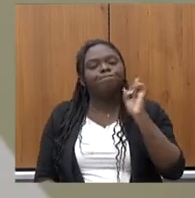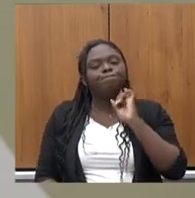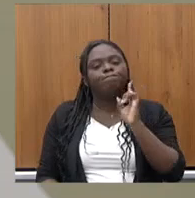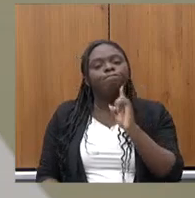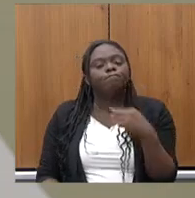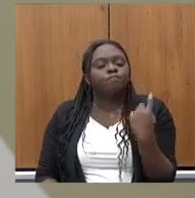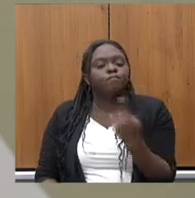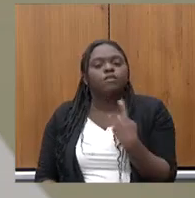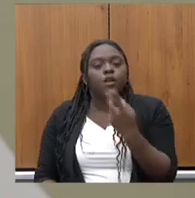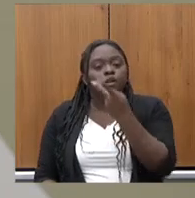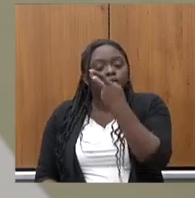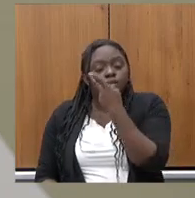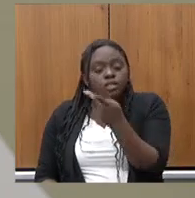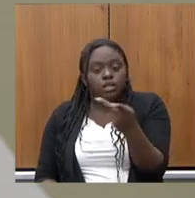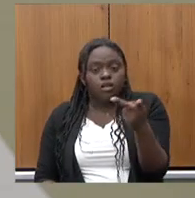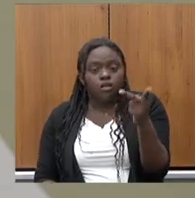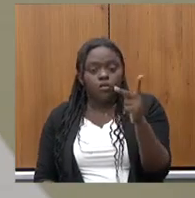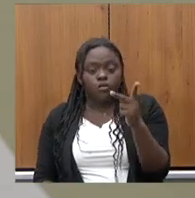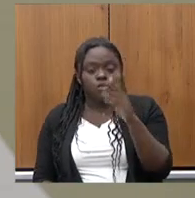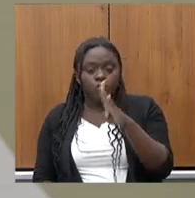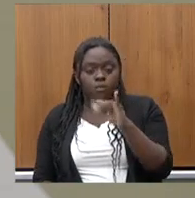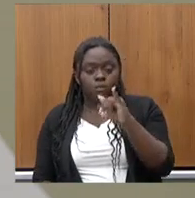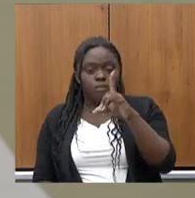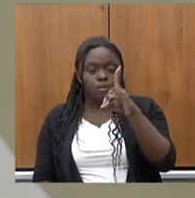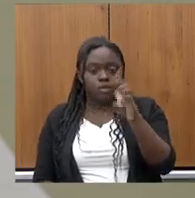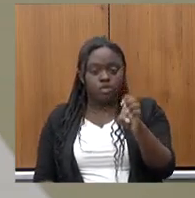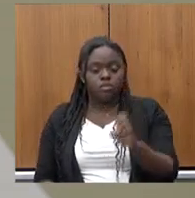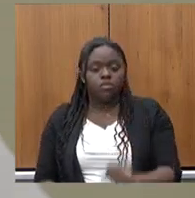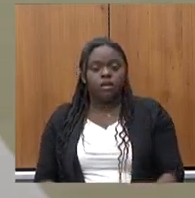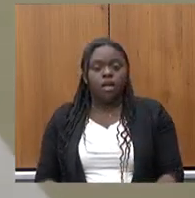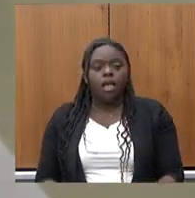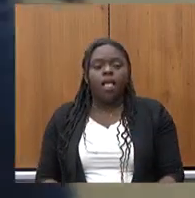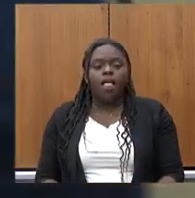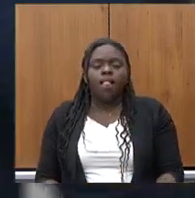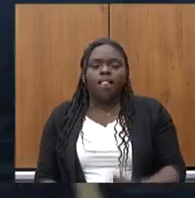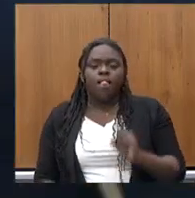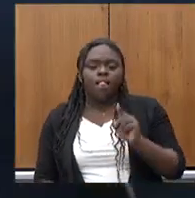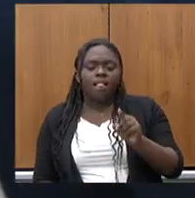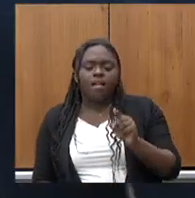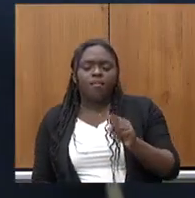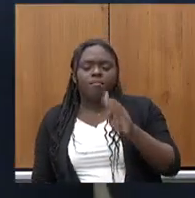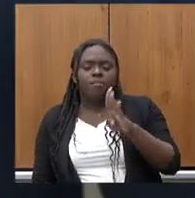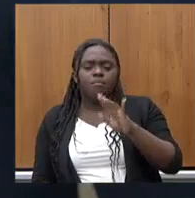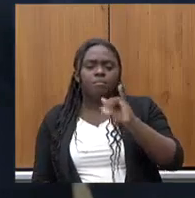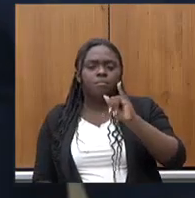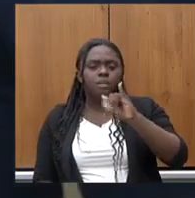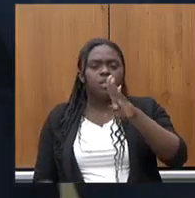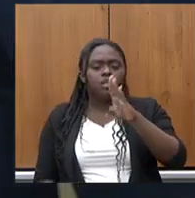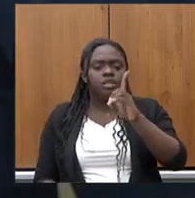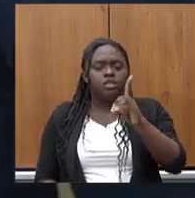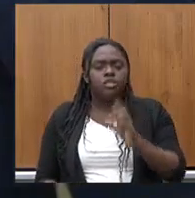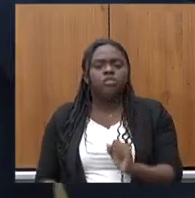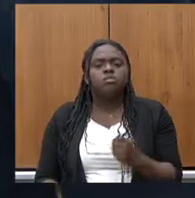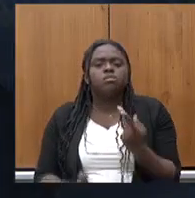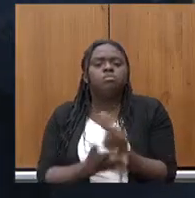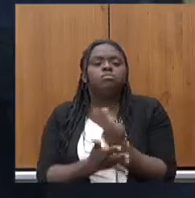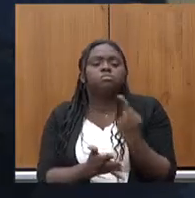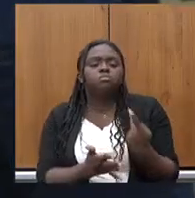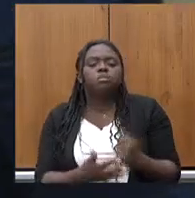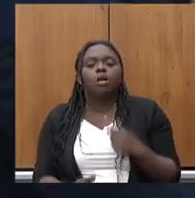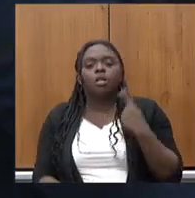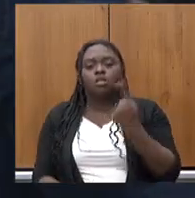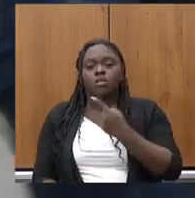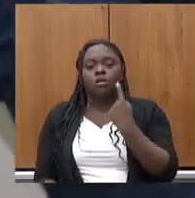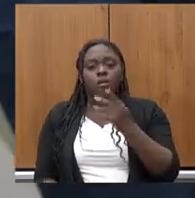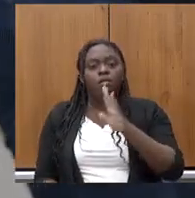fazer uma visita ao BID, em Washington. E nessa visita ao BID em Washington, nós já estávamos